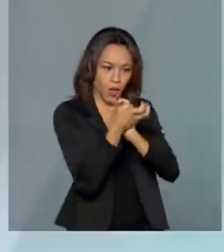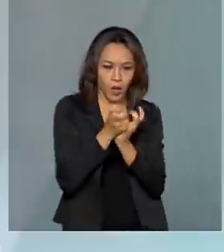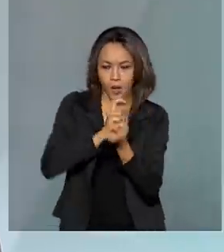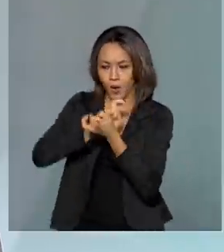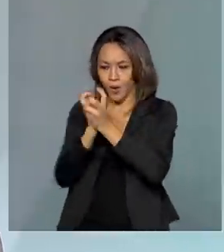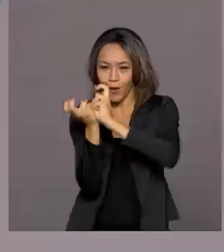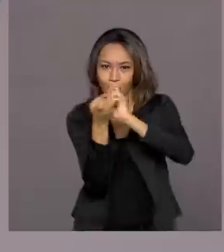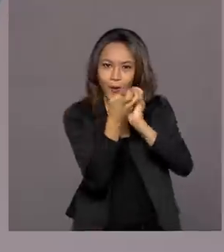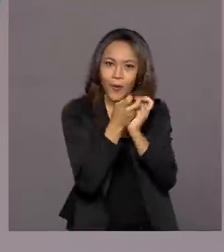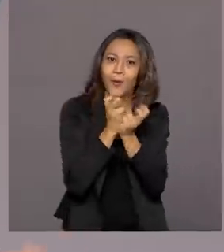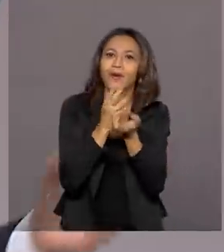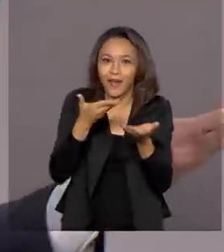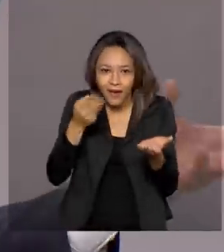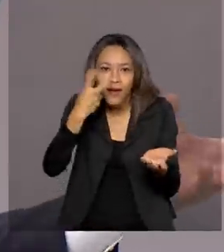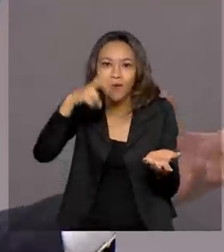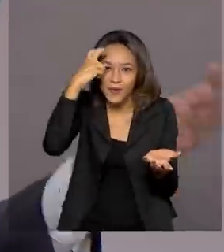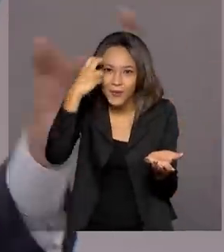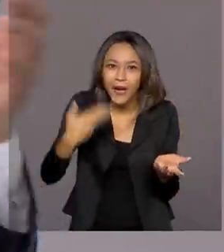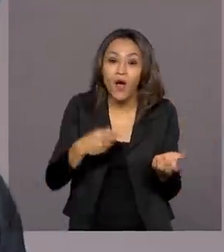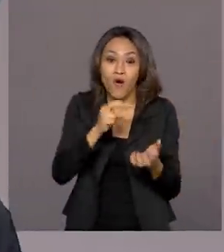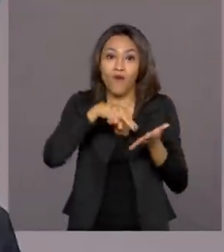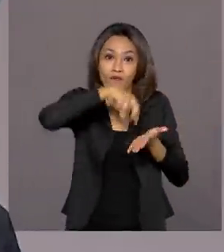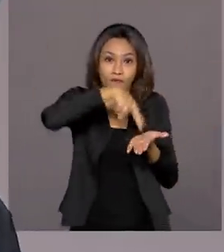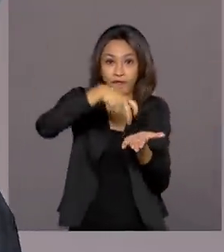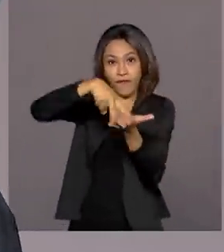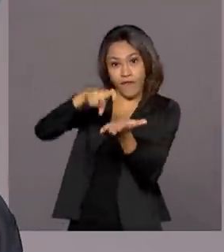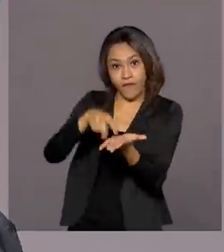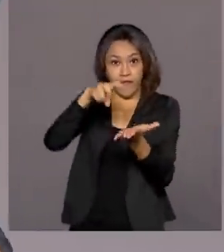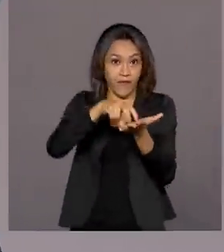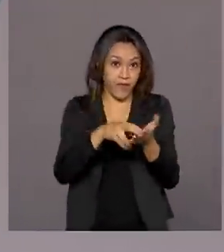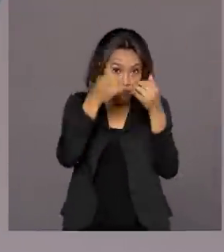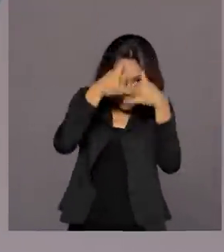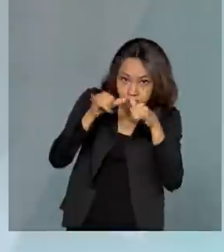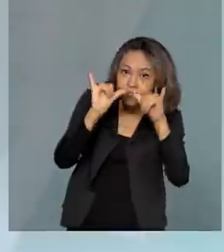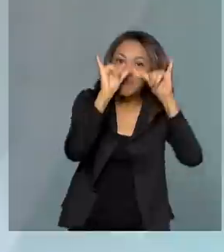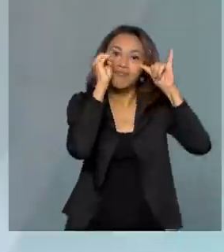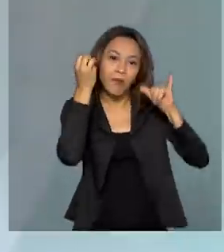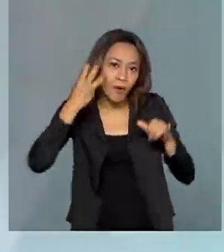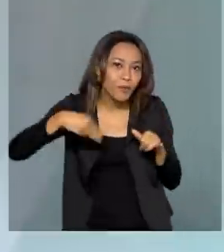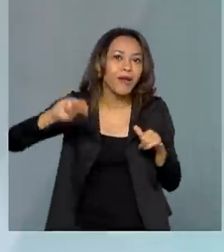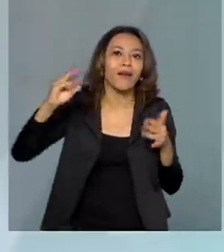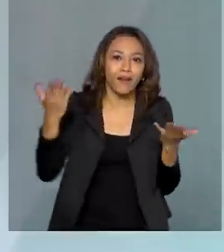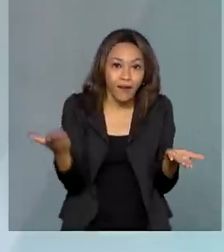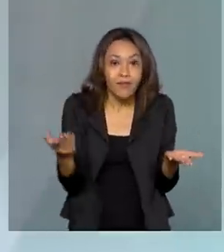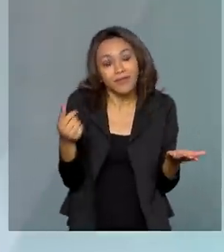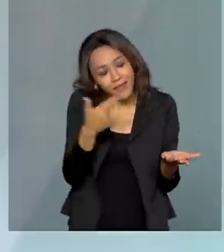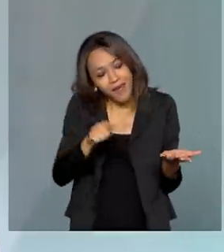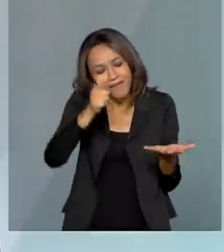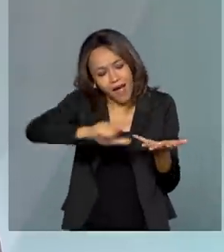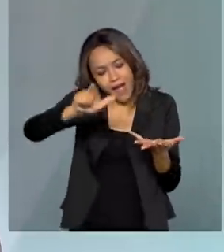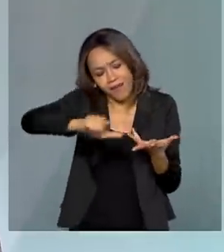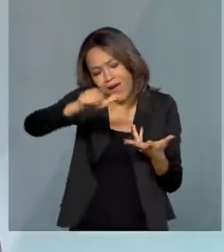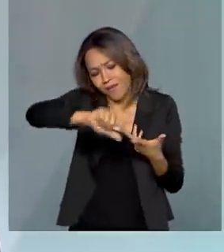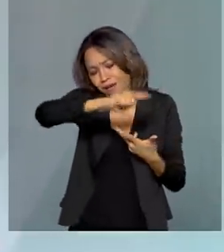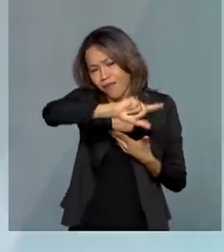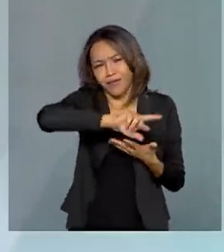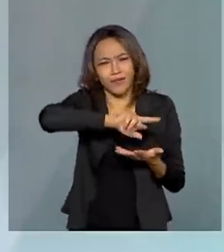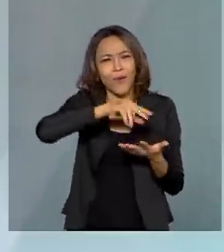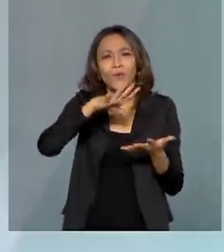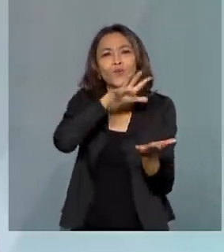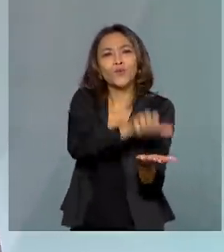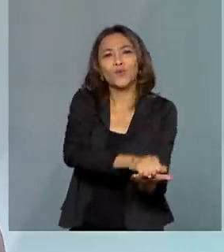presente. Que a gente falou no começo do programa, o frevo de Pernambuco, o bom e o boi do Maranhão. Exatamente. E por aí vai. São 48 bens